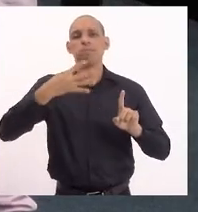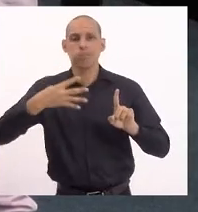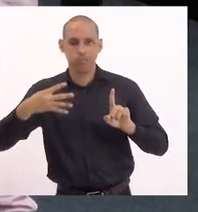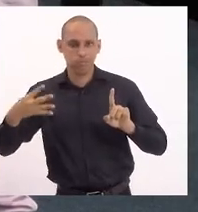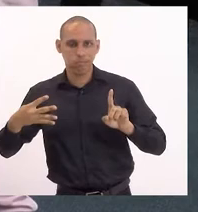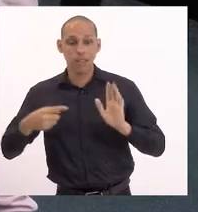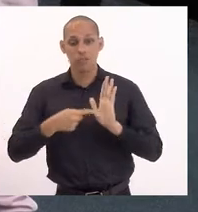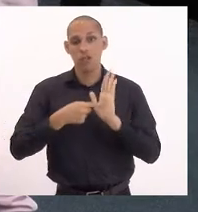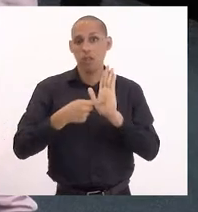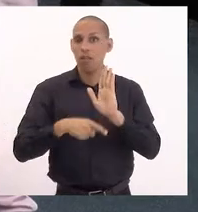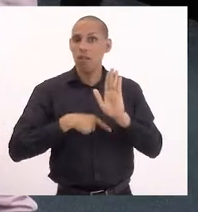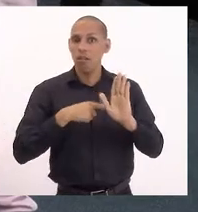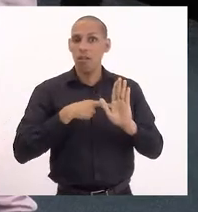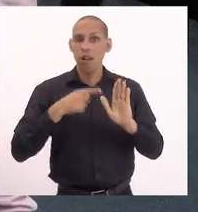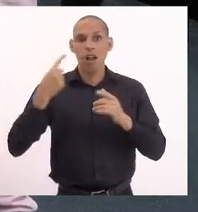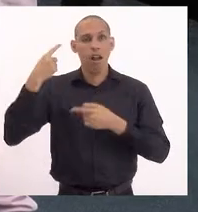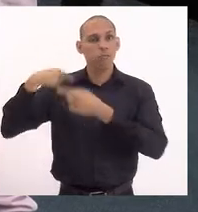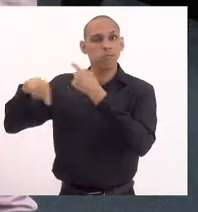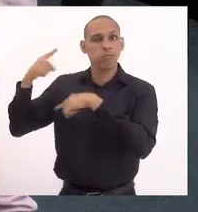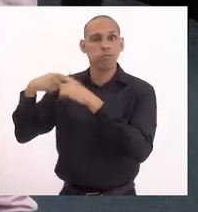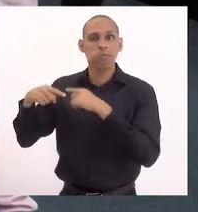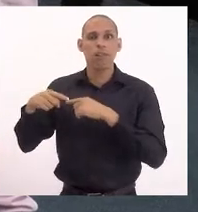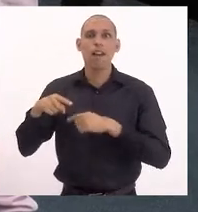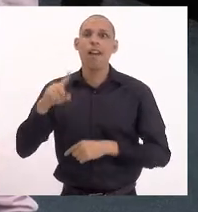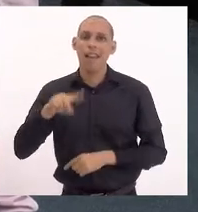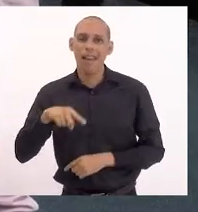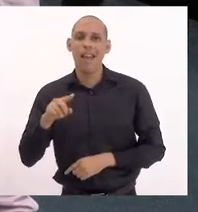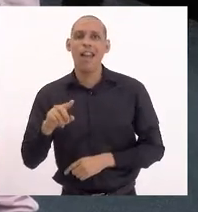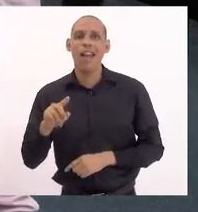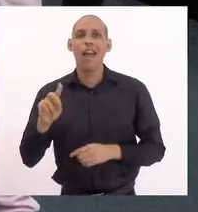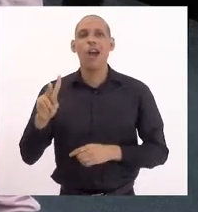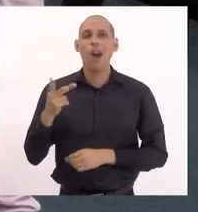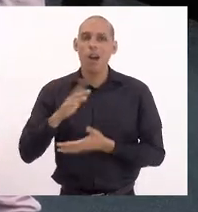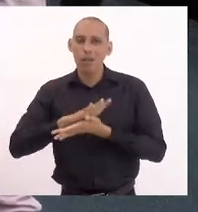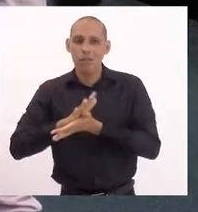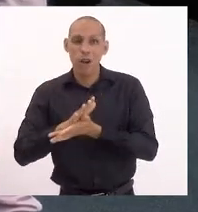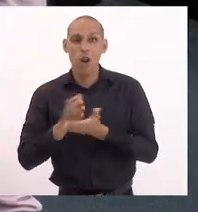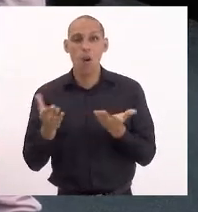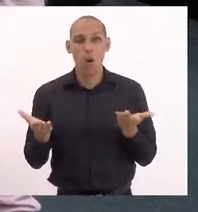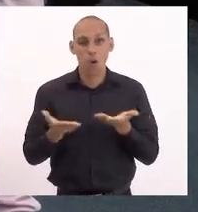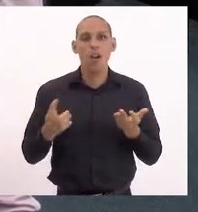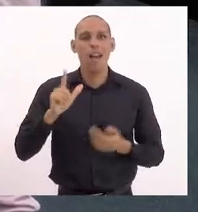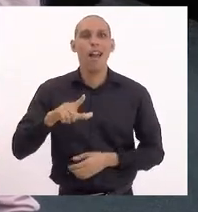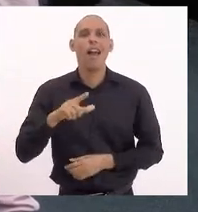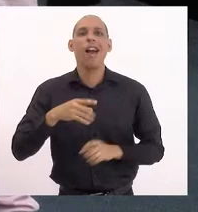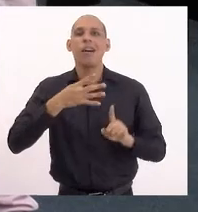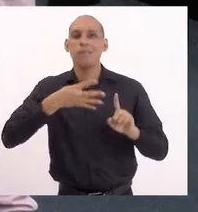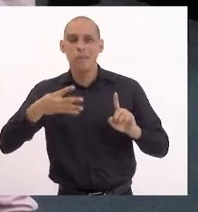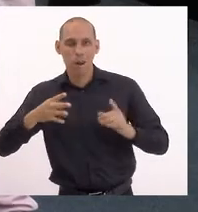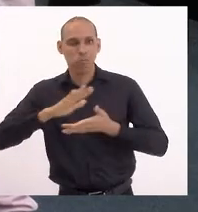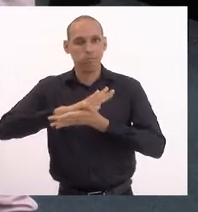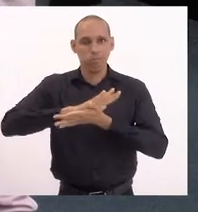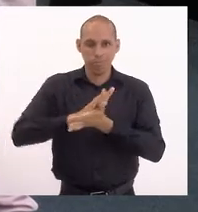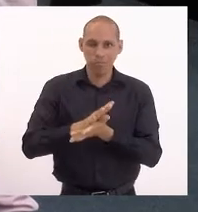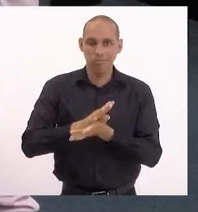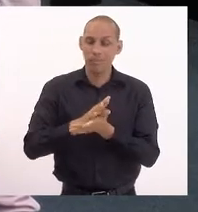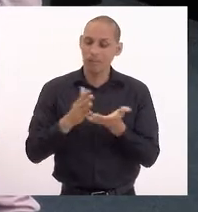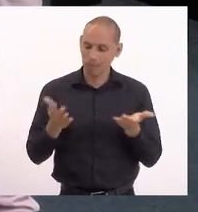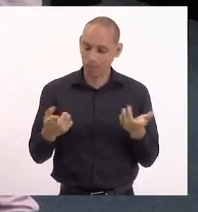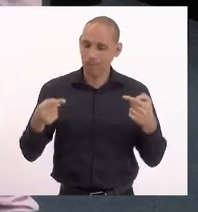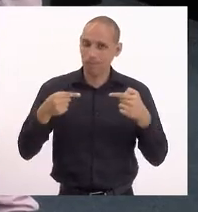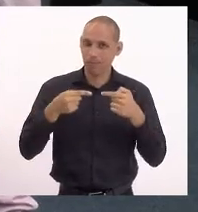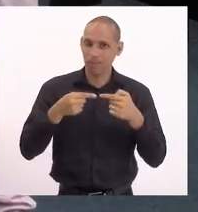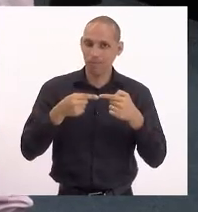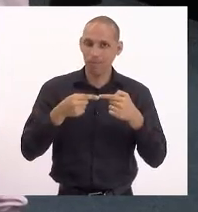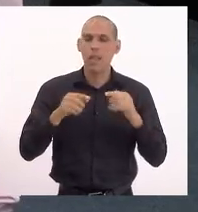indicação anterior com o nome de homofobia hoje, LGBTfobia. Então, foi só nesse sentido. Mas,